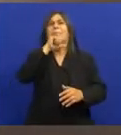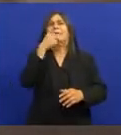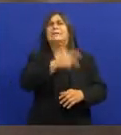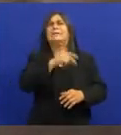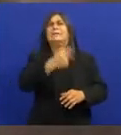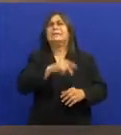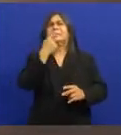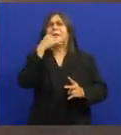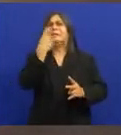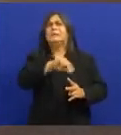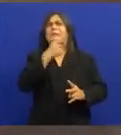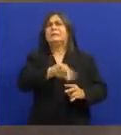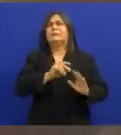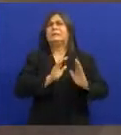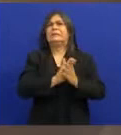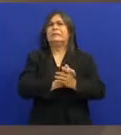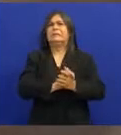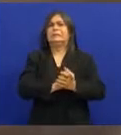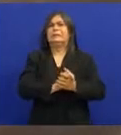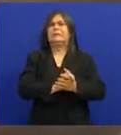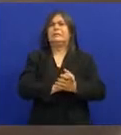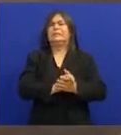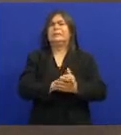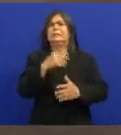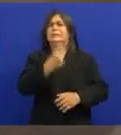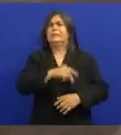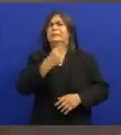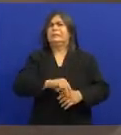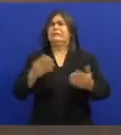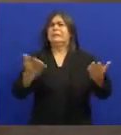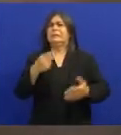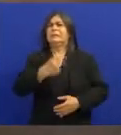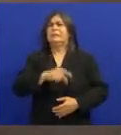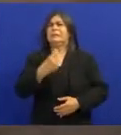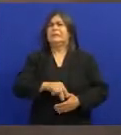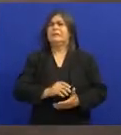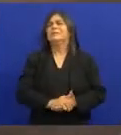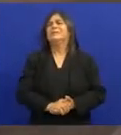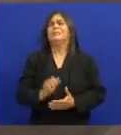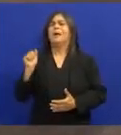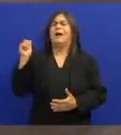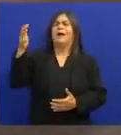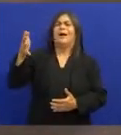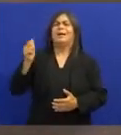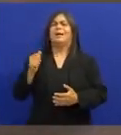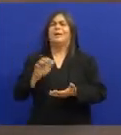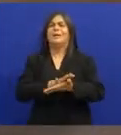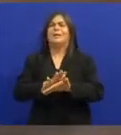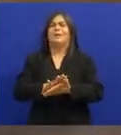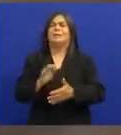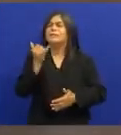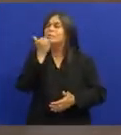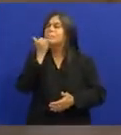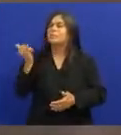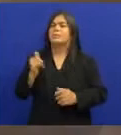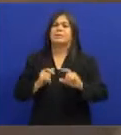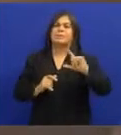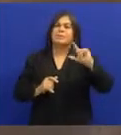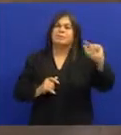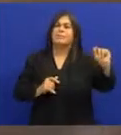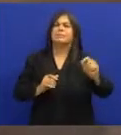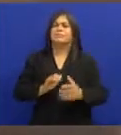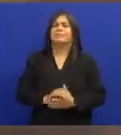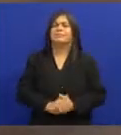Minha mãe deve estar Pelos cabelos Eu vou levar É uma surra hoje Aí eu falei Ó, o senhor me